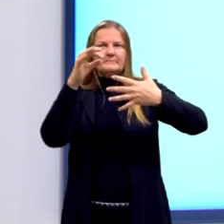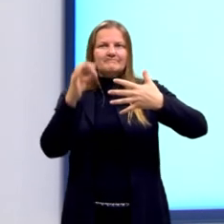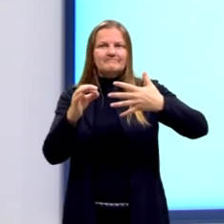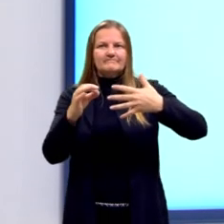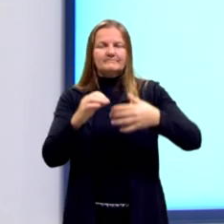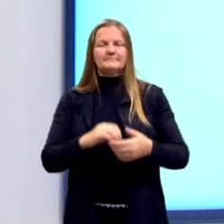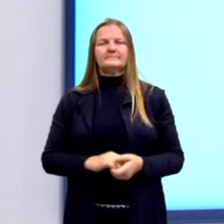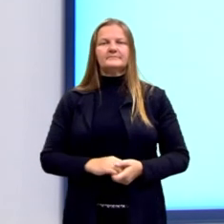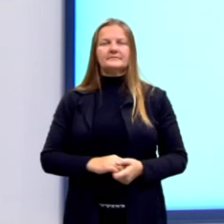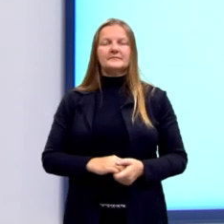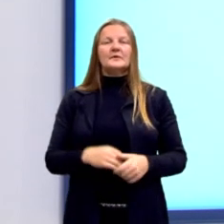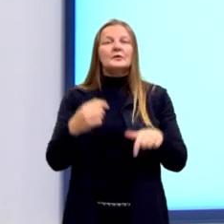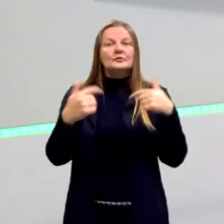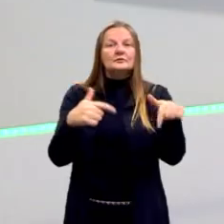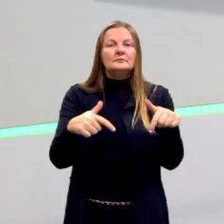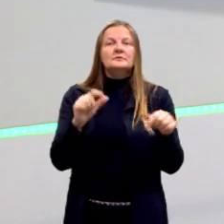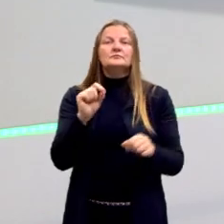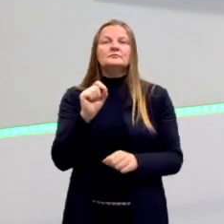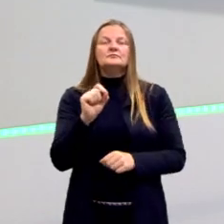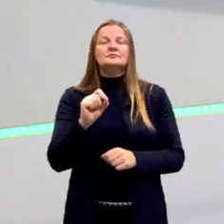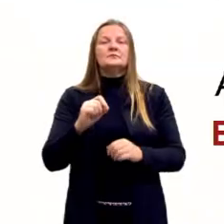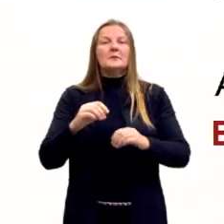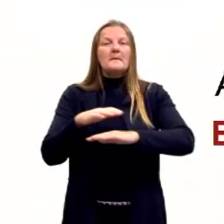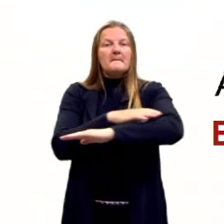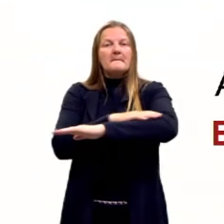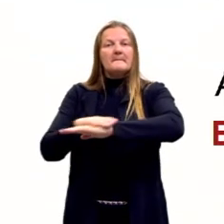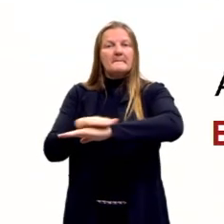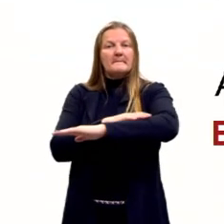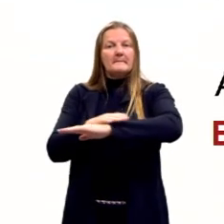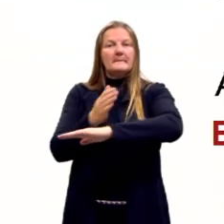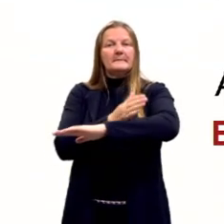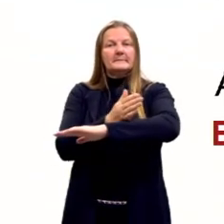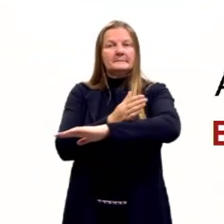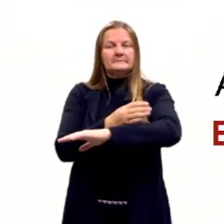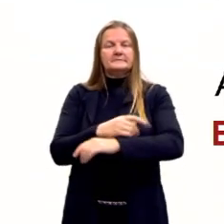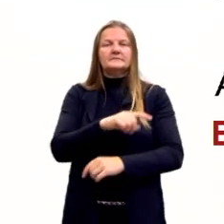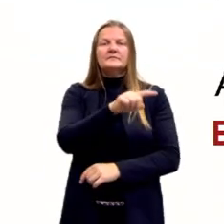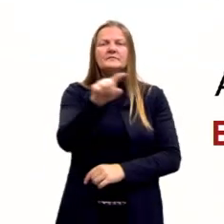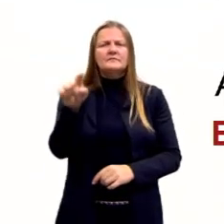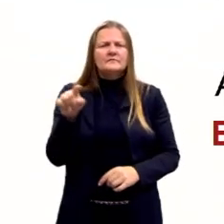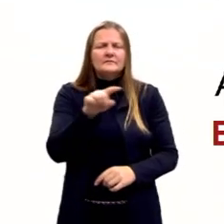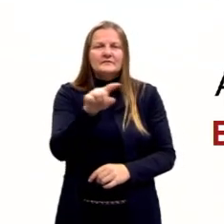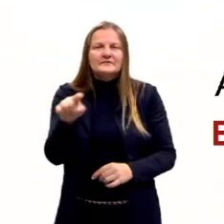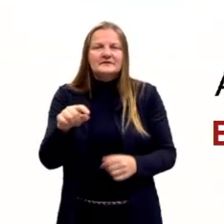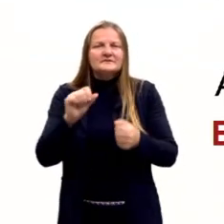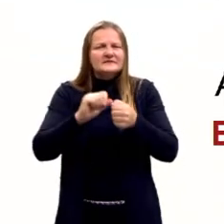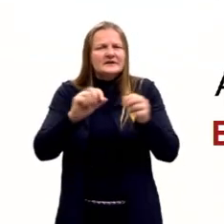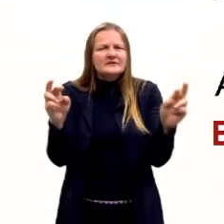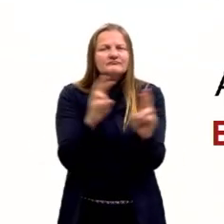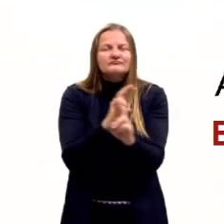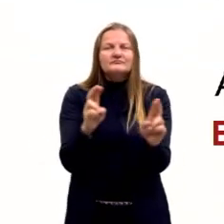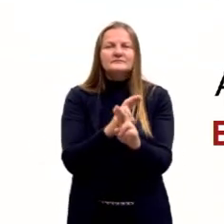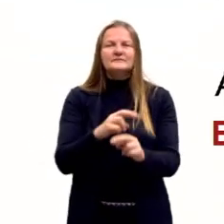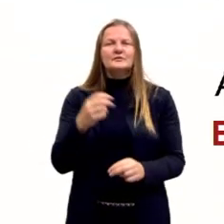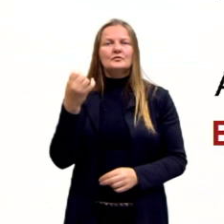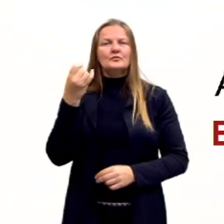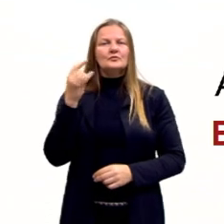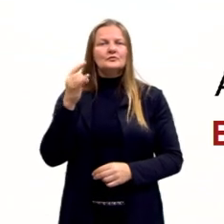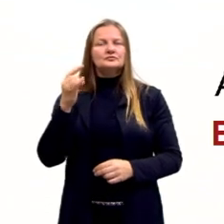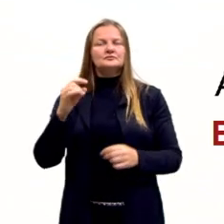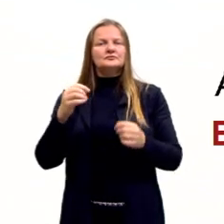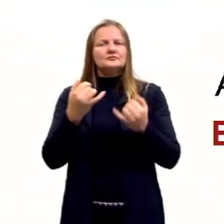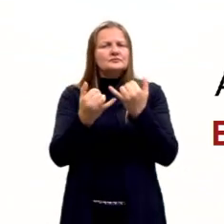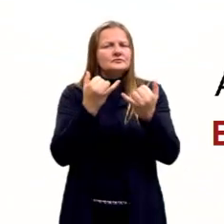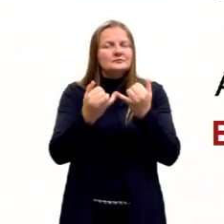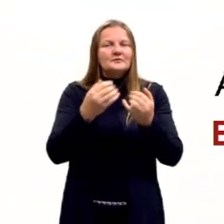Então, aqui trabalhamos justamente com a base média. E se vocês fizerem a relação com o último exercício da aula